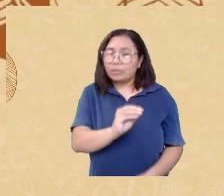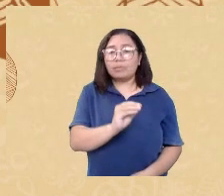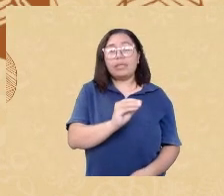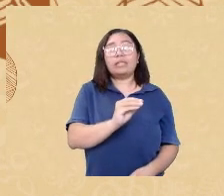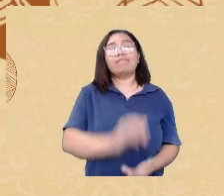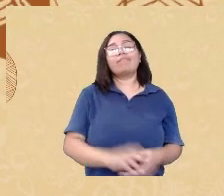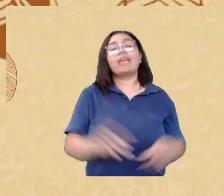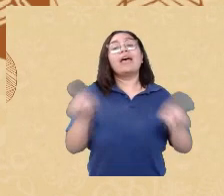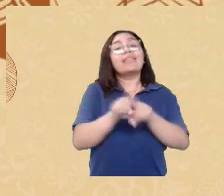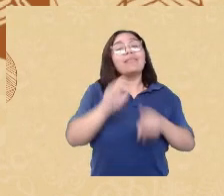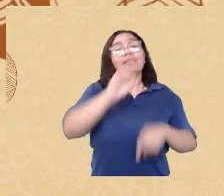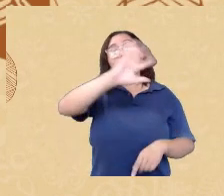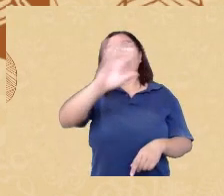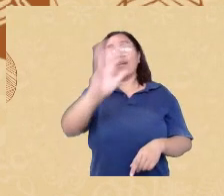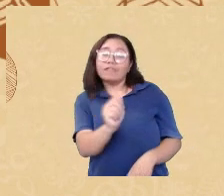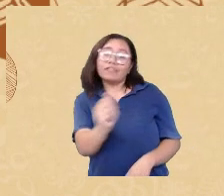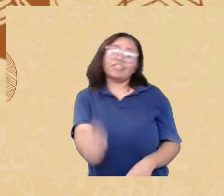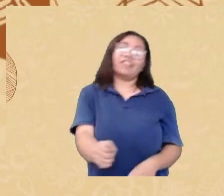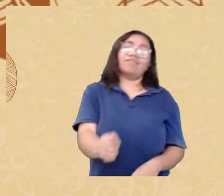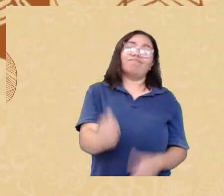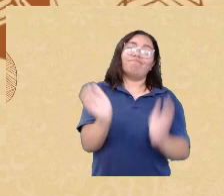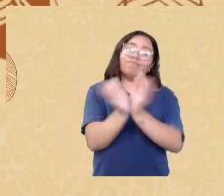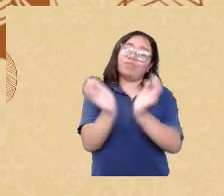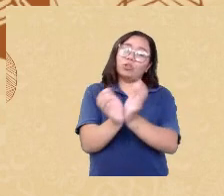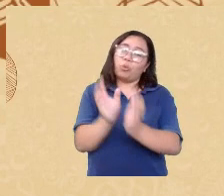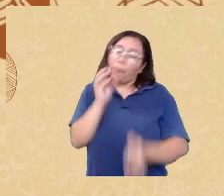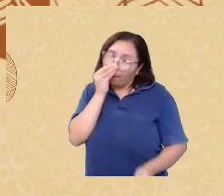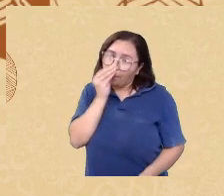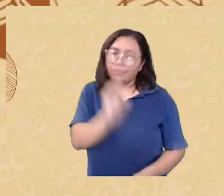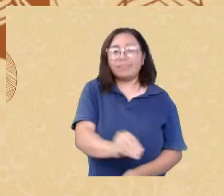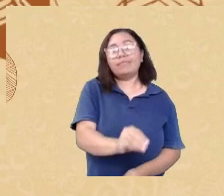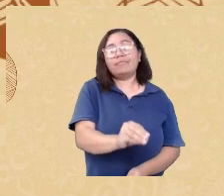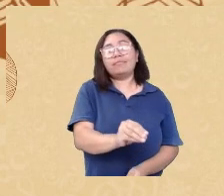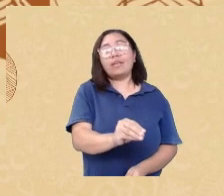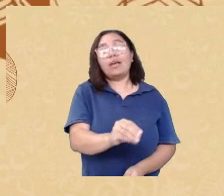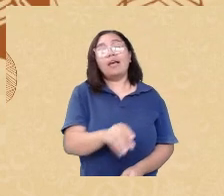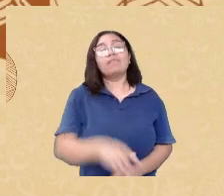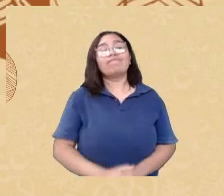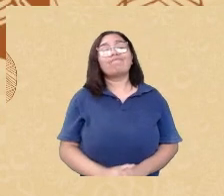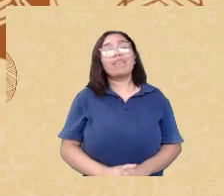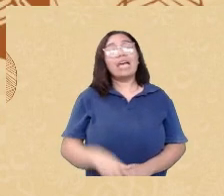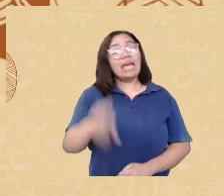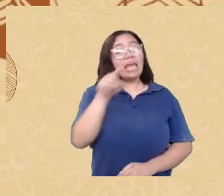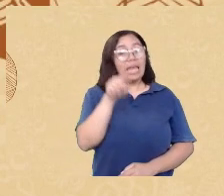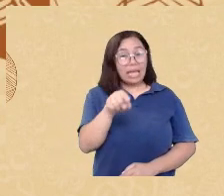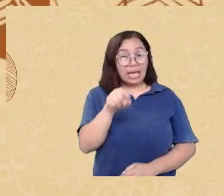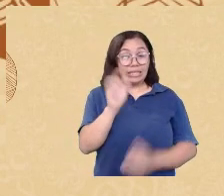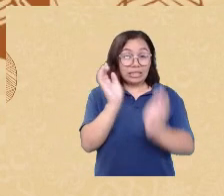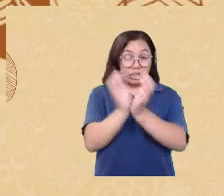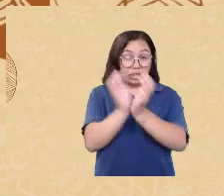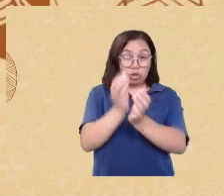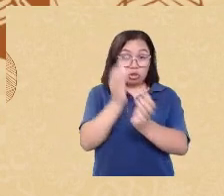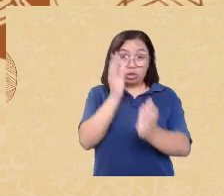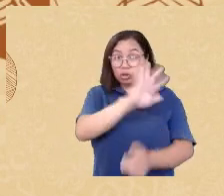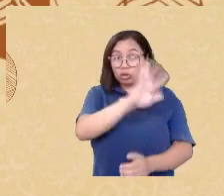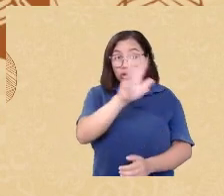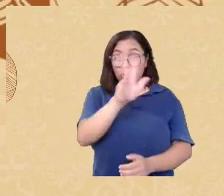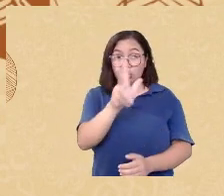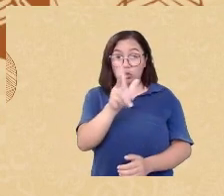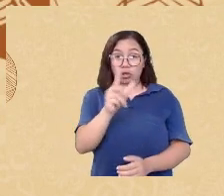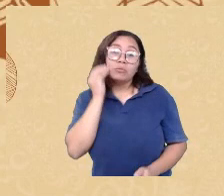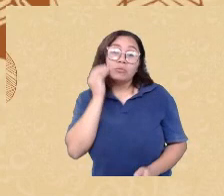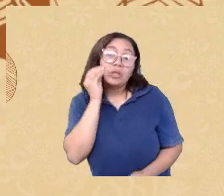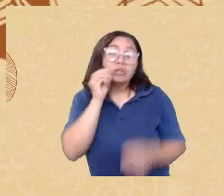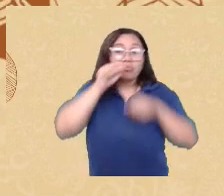é porque esse grupo foi a experiência desse grupo foi disseminada para o planeta inteiro então olha só